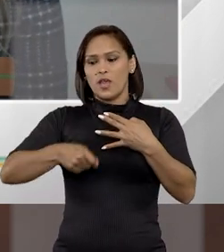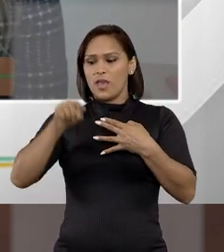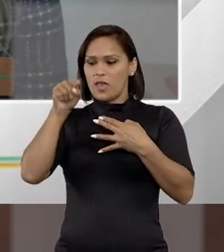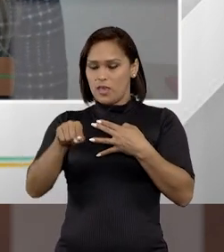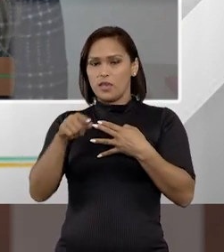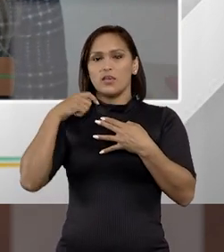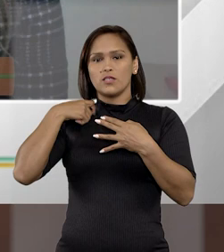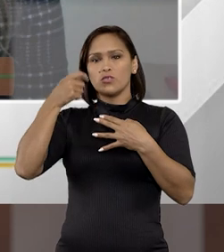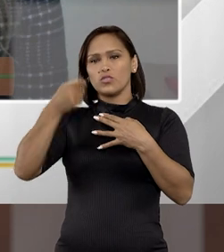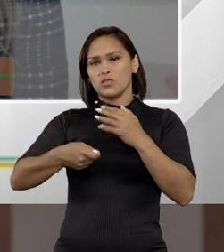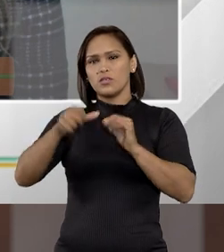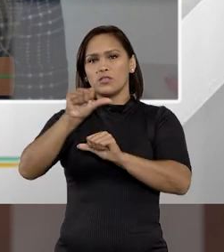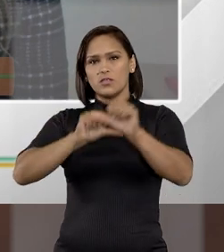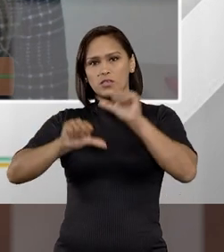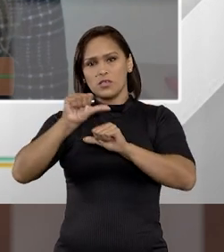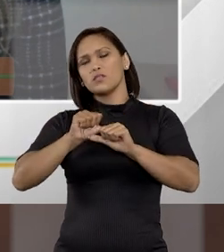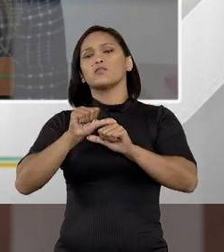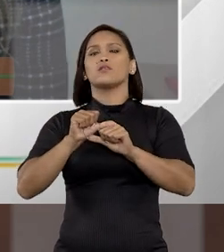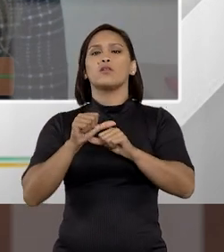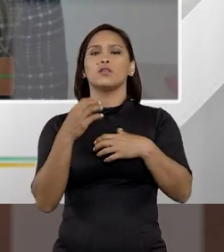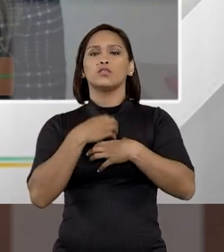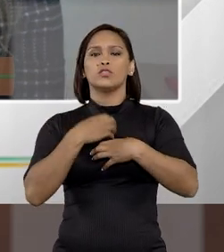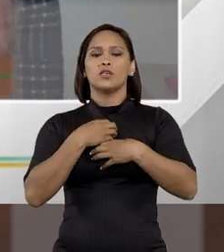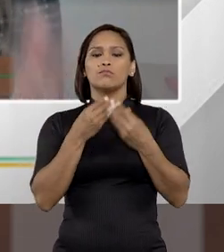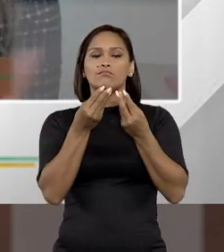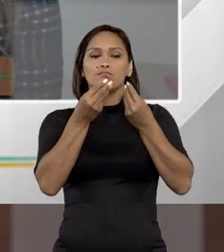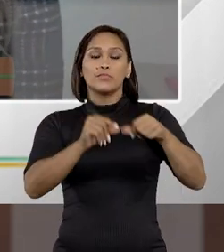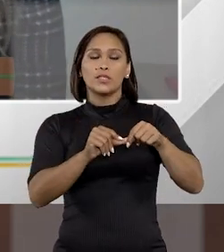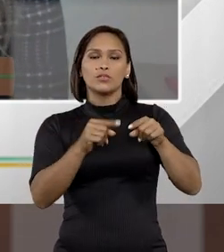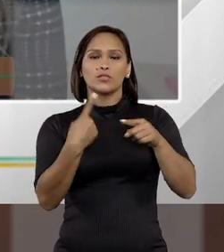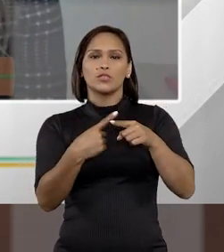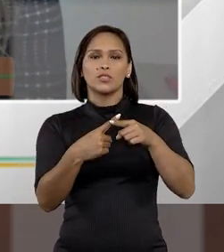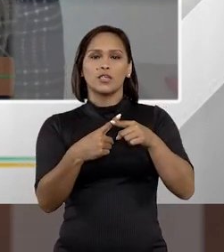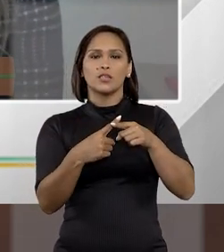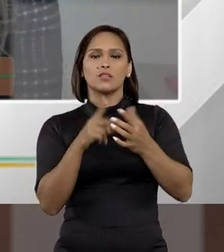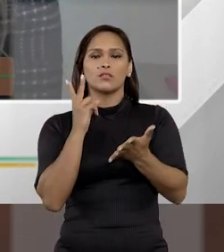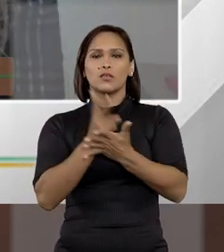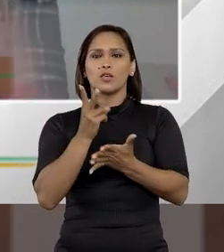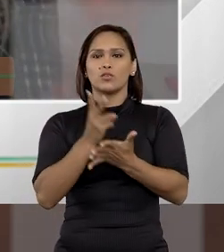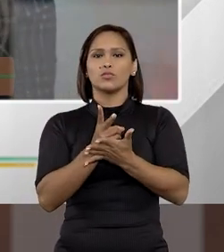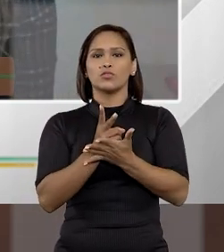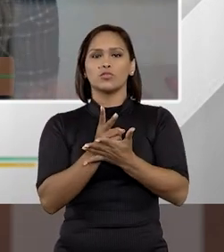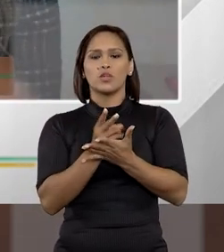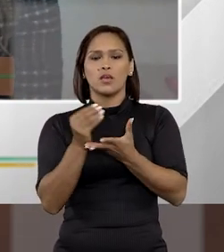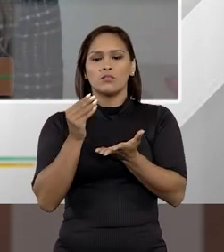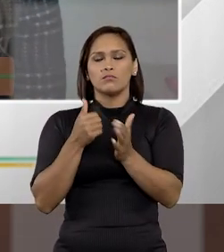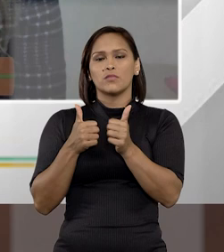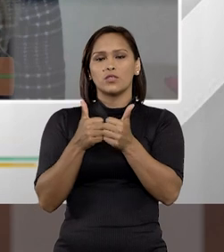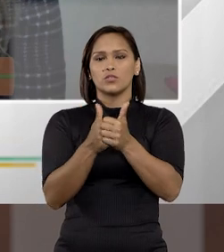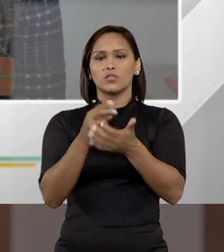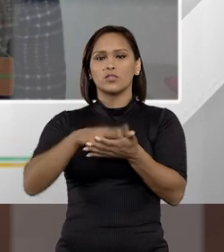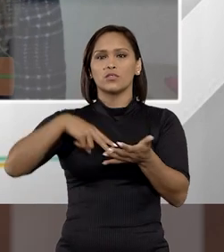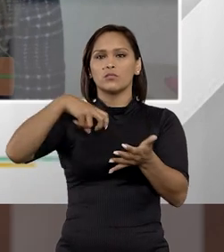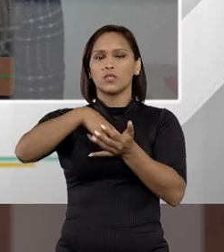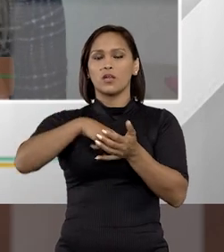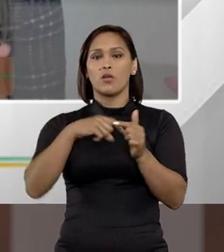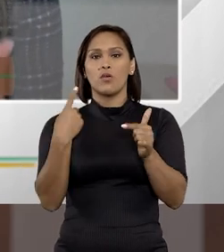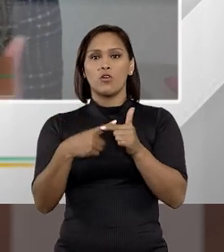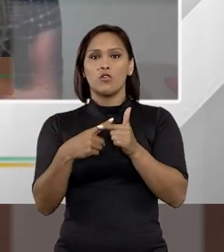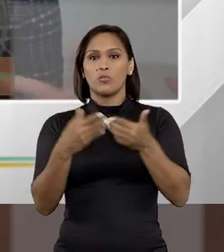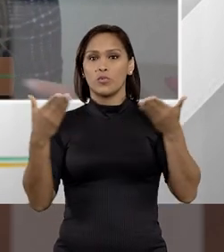esse juiz, ele se torna, aí, de certa forma, prejudicado para continuar na instrução penal. Porque